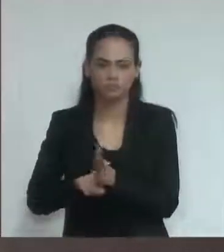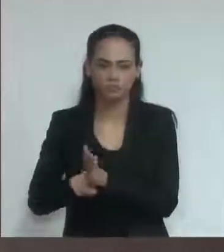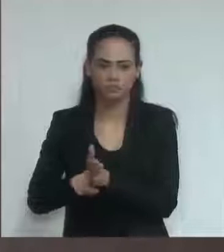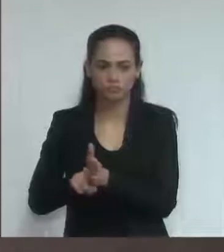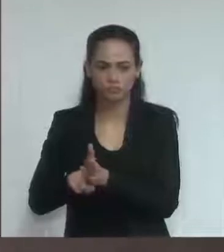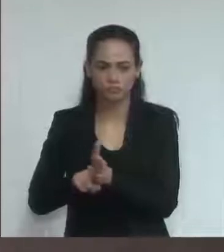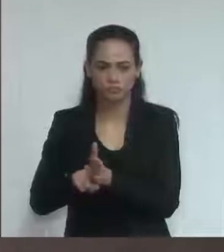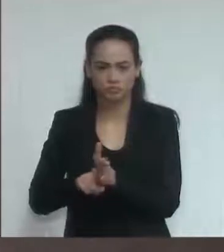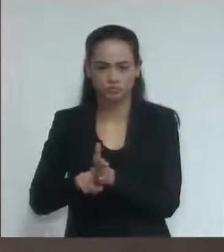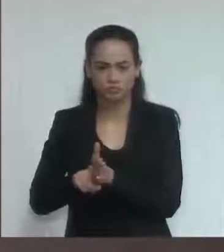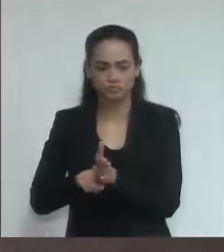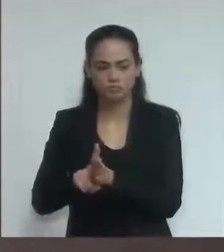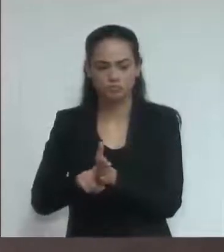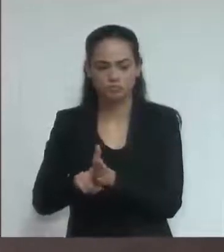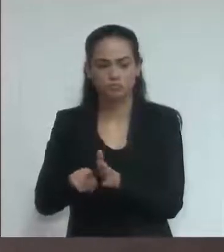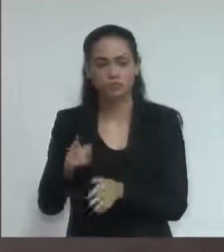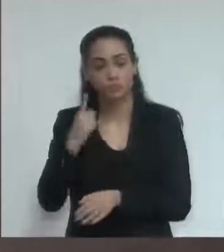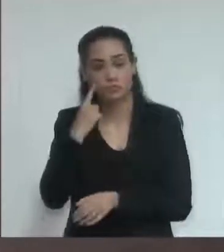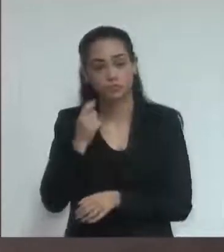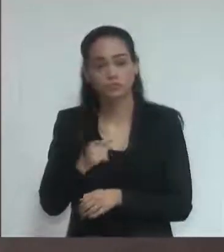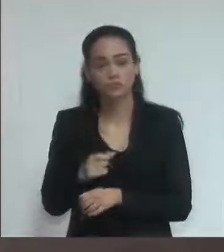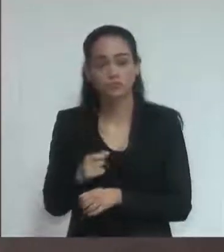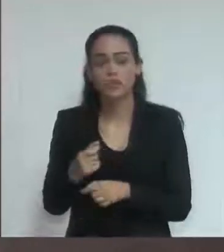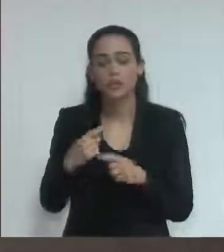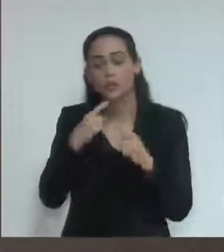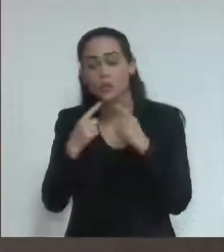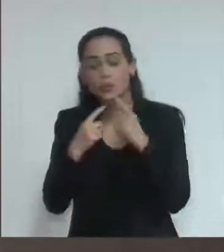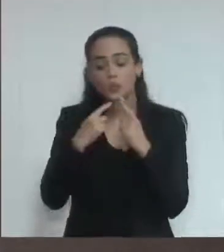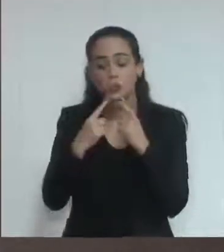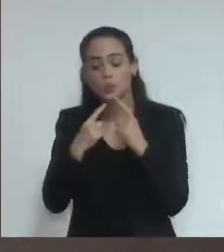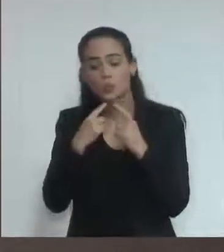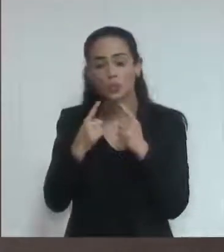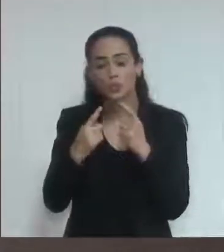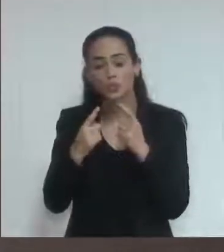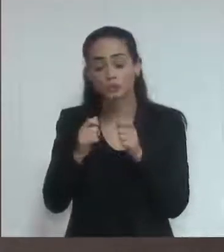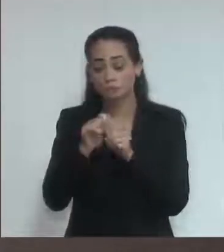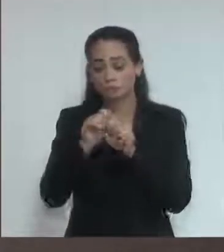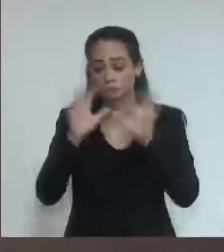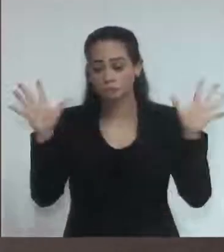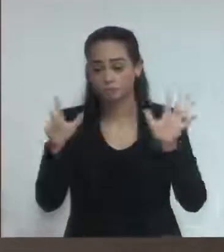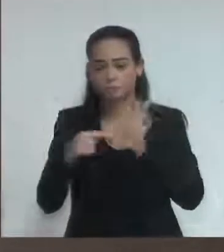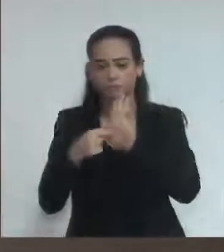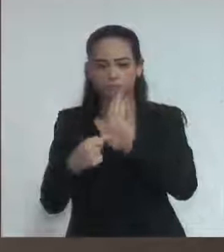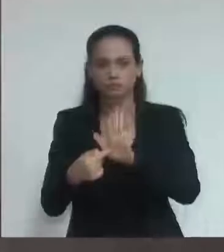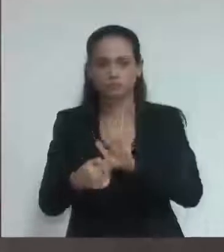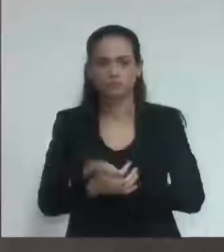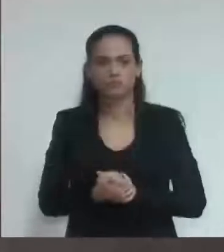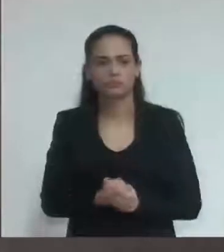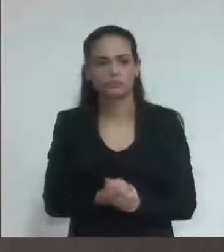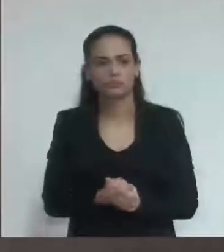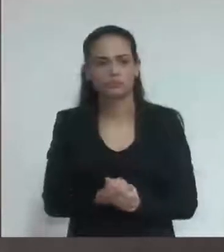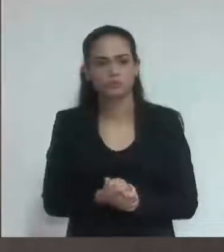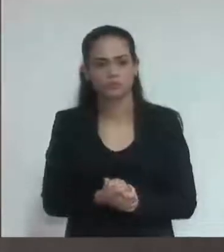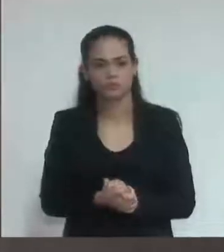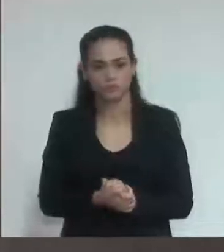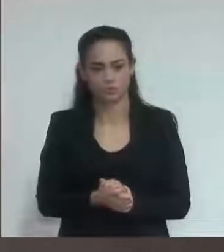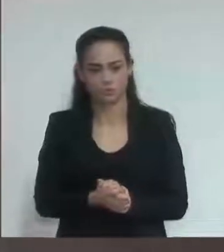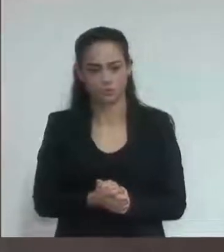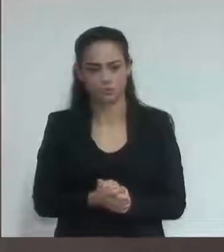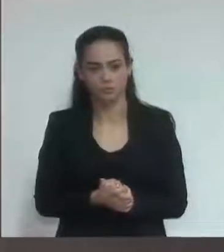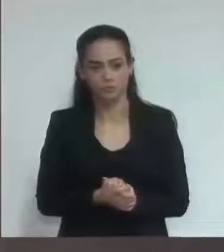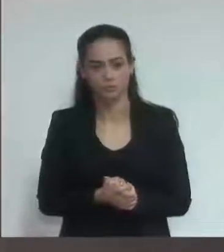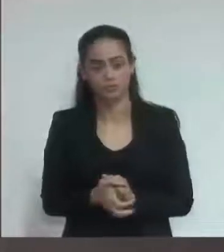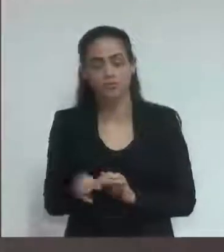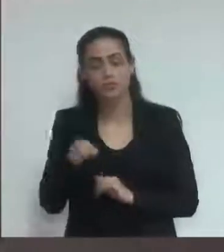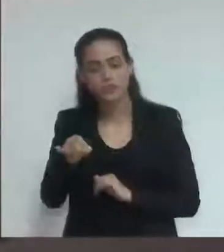e vamos tirar todas as dúvidas, se é que temos alguma delas. E se realmente houver